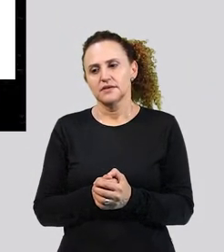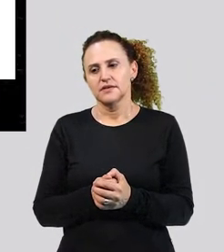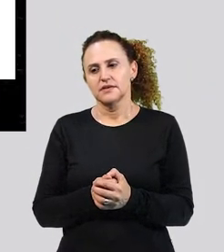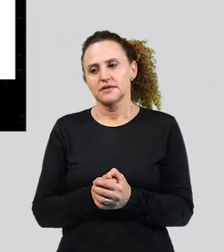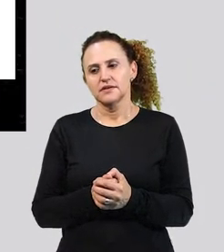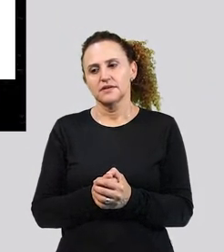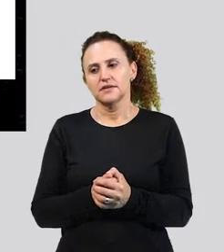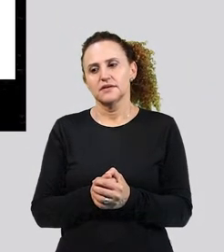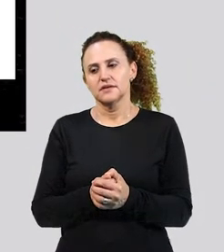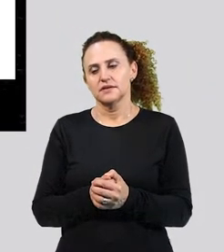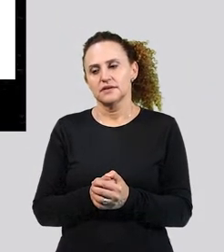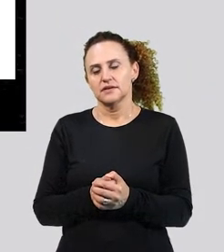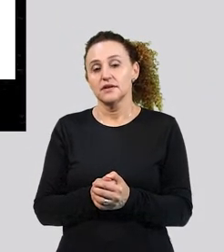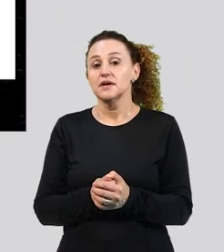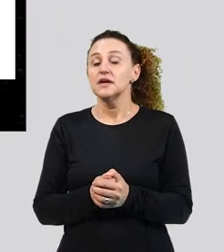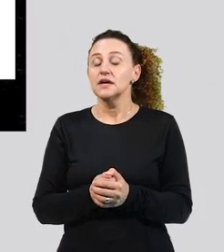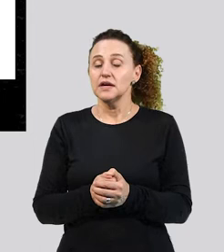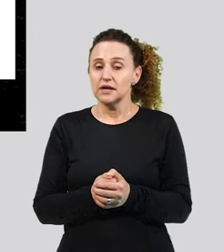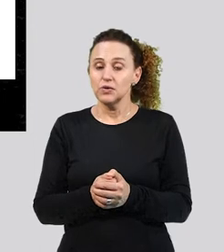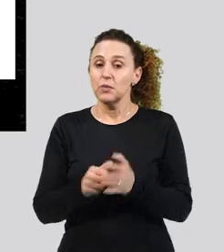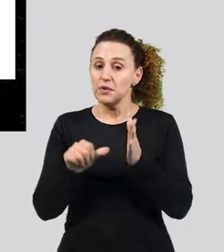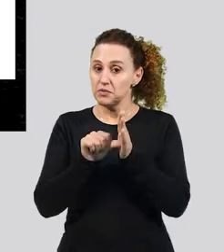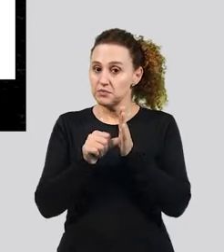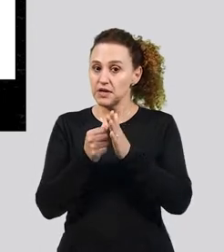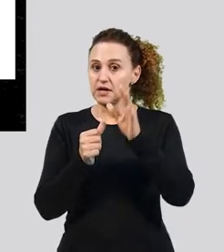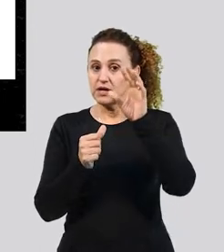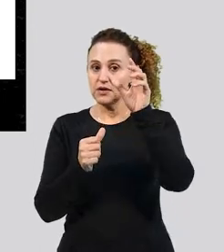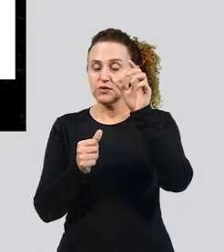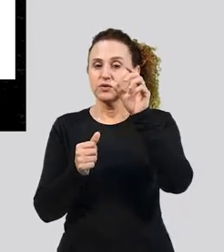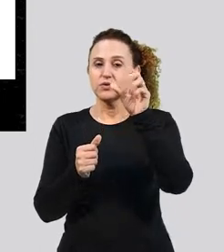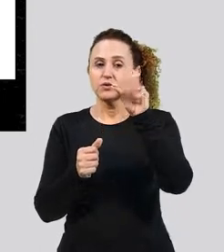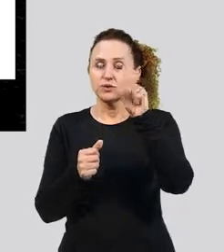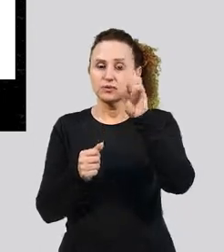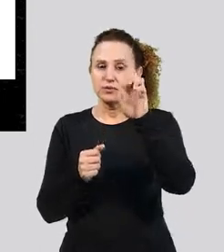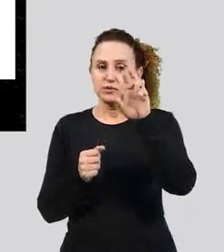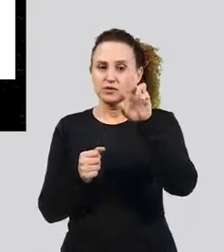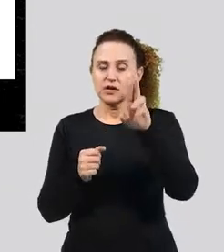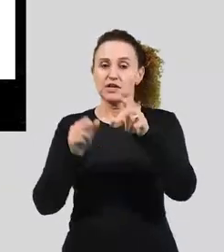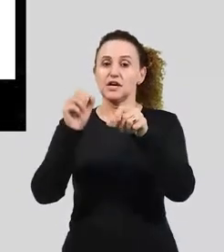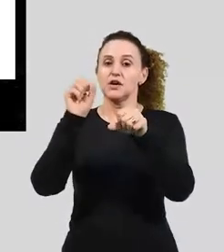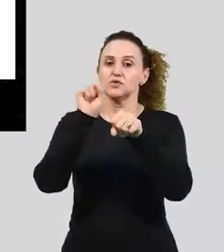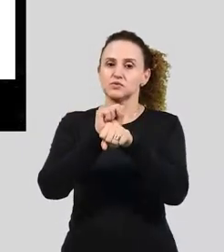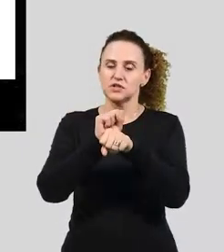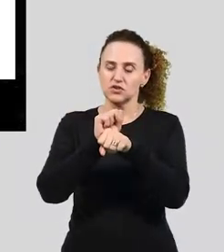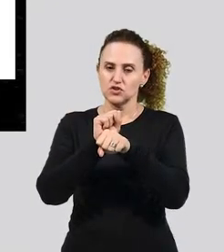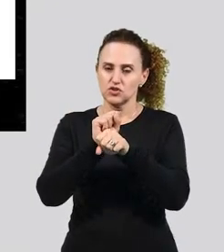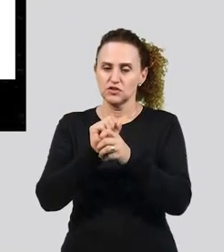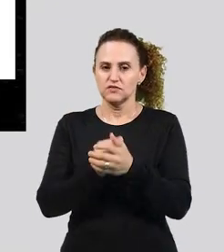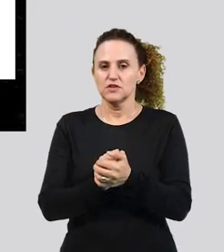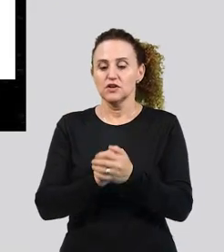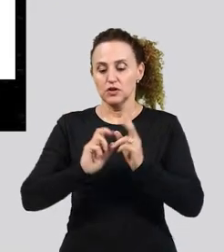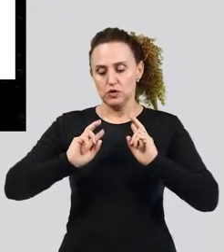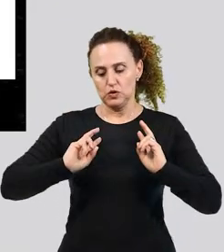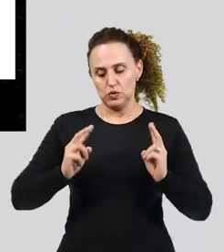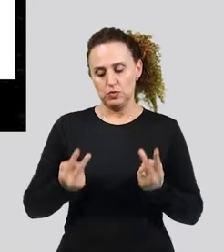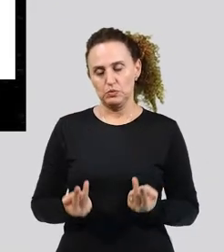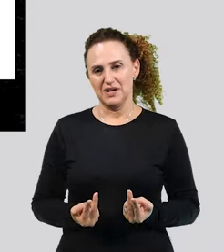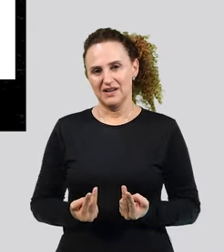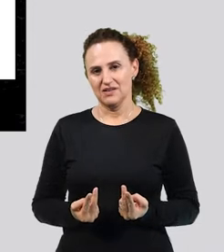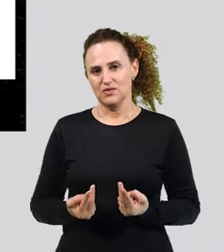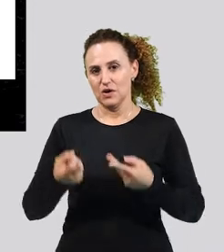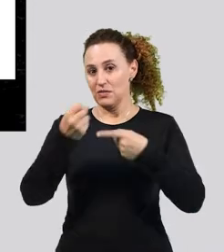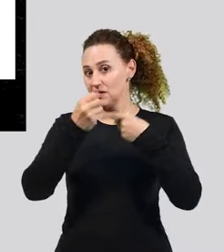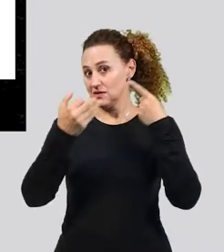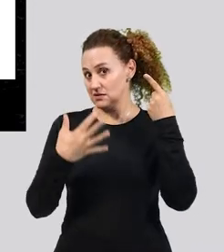ele vai ser um substantivo e o humano está dando uma característica a esse ser. Que tipo de